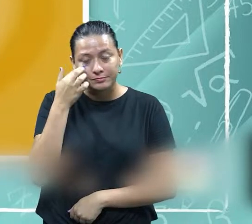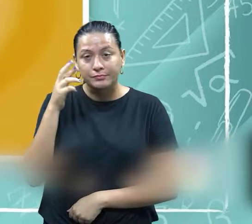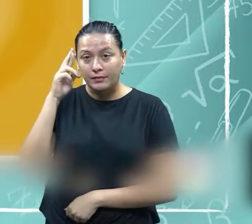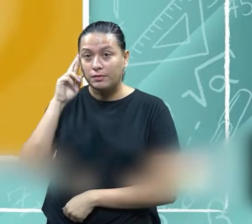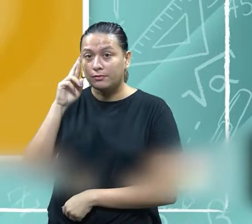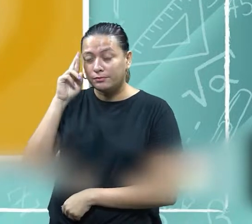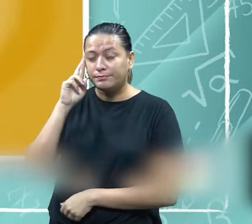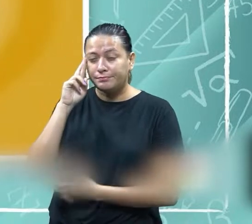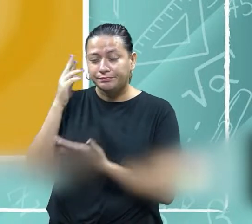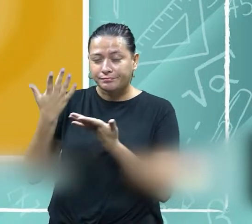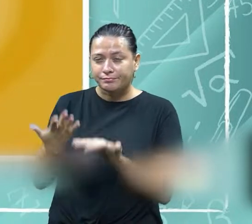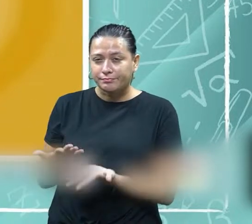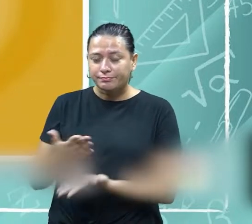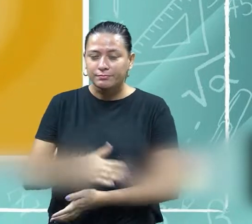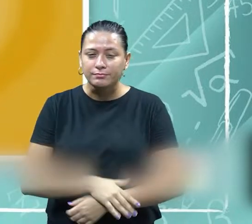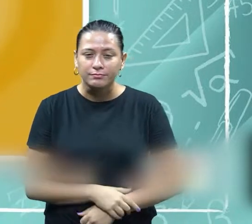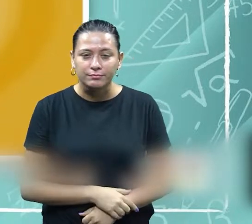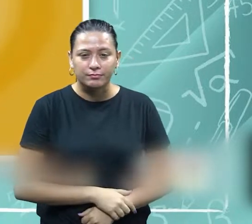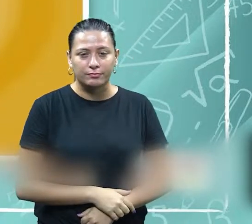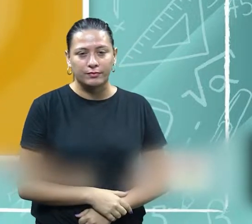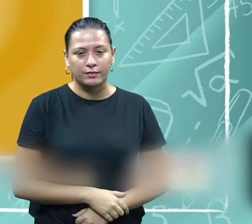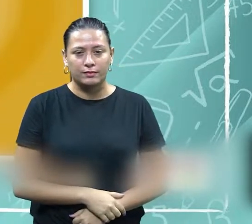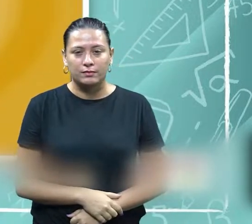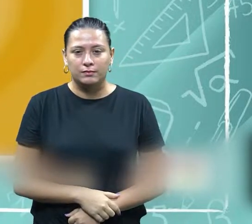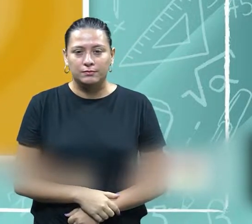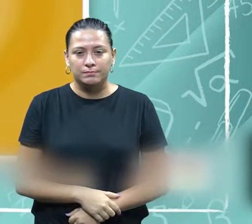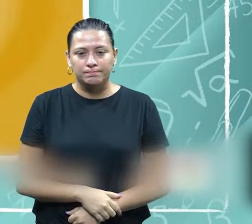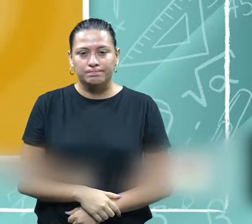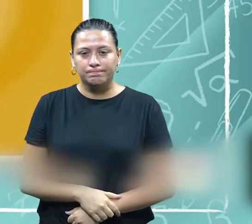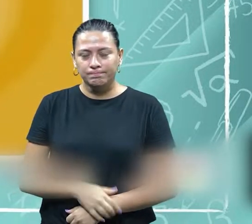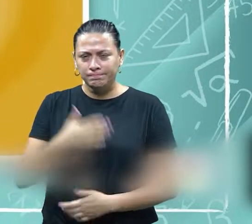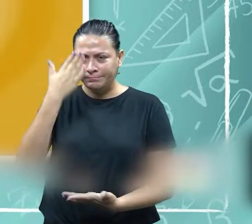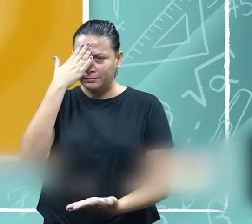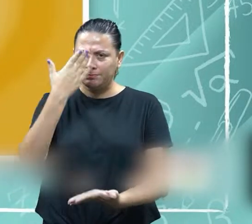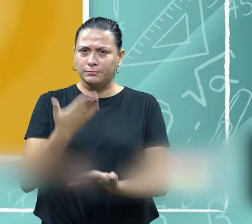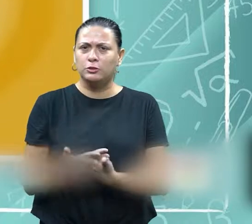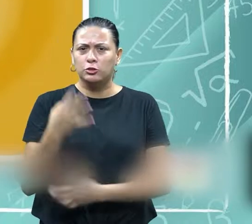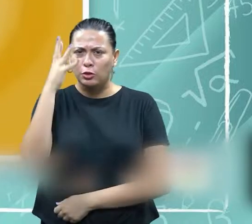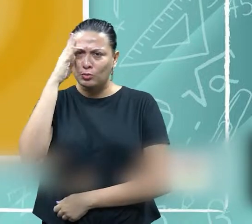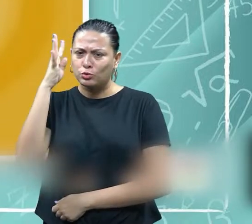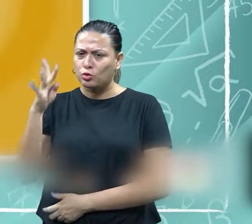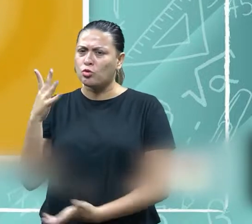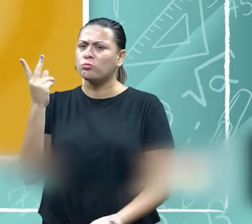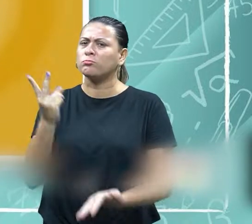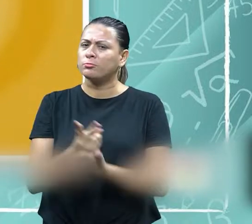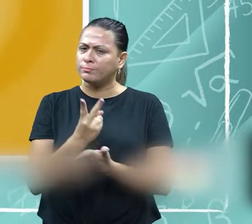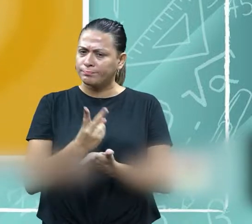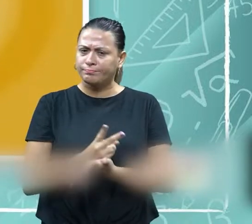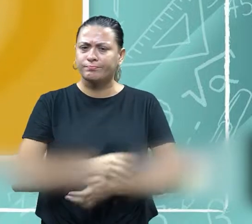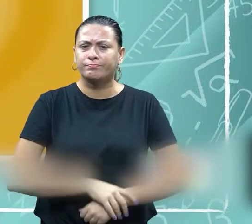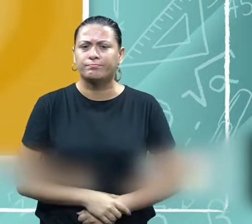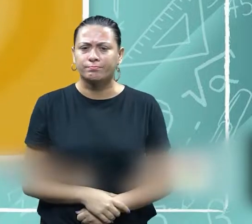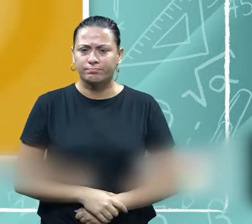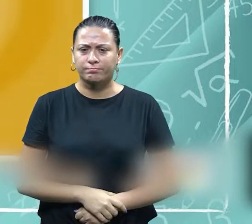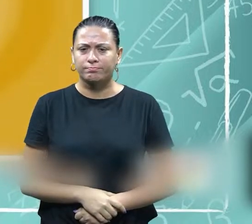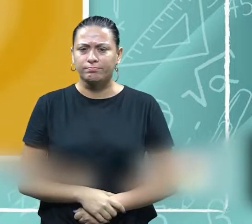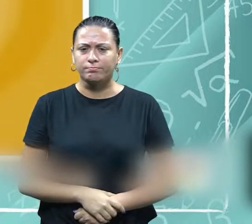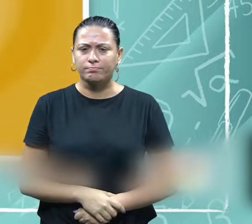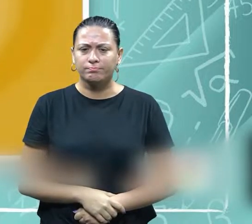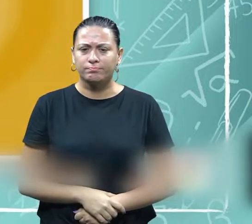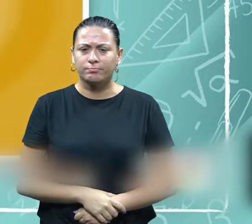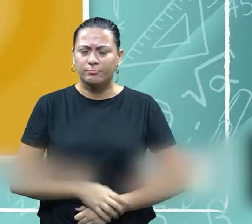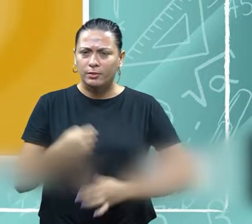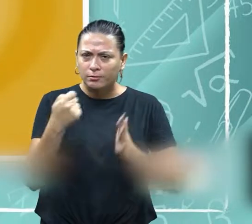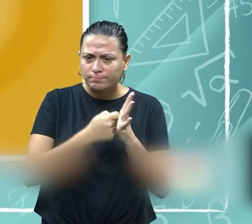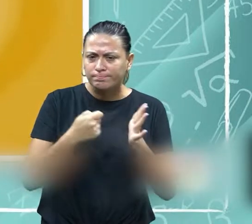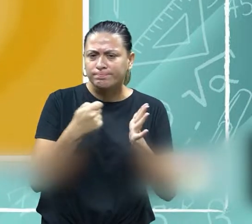E eu trago uma outra vez para vocês uma reflexão aqui. Então, acredite sempre no seu sonho e pague o preço e